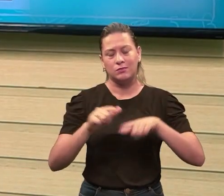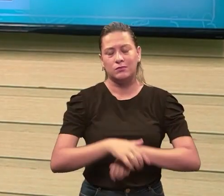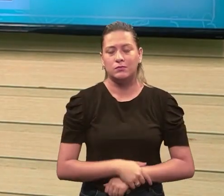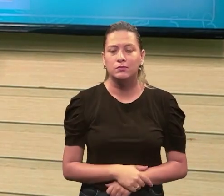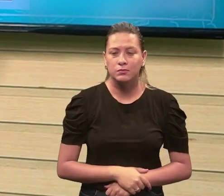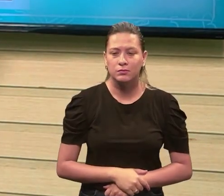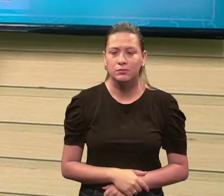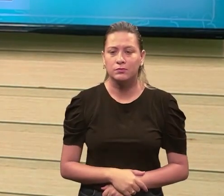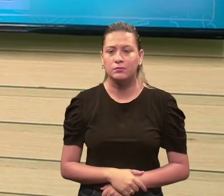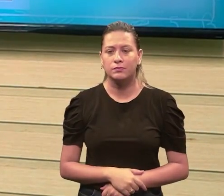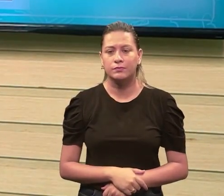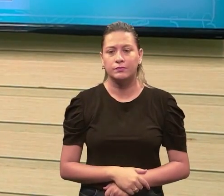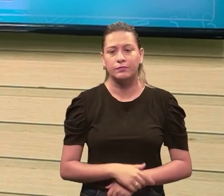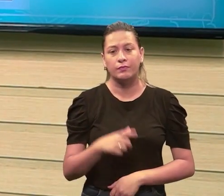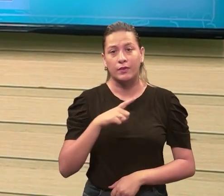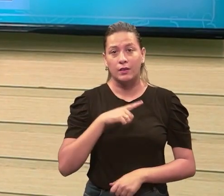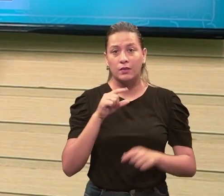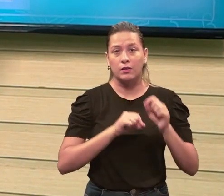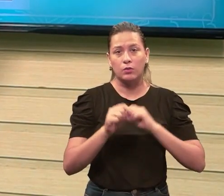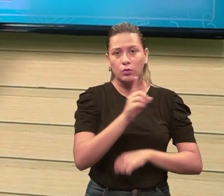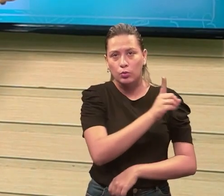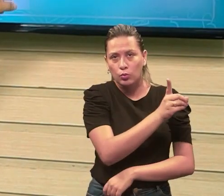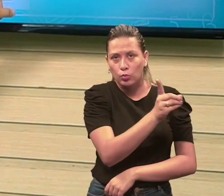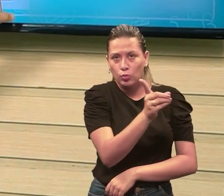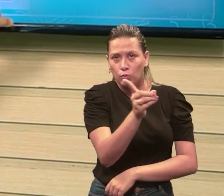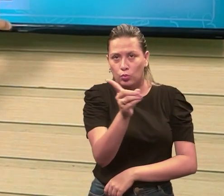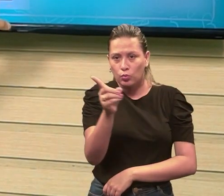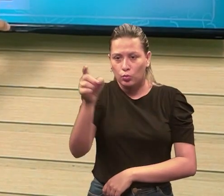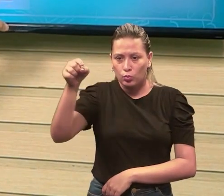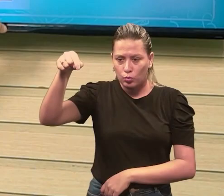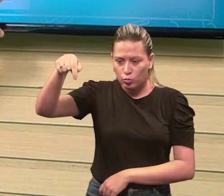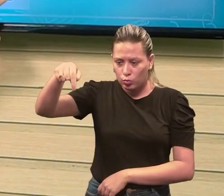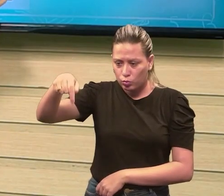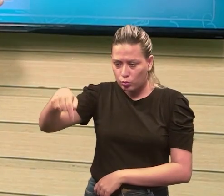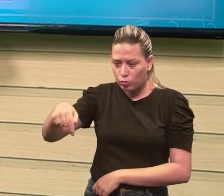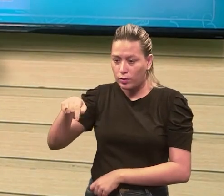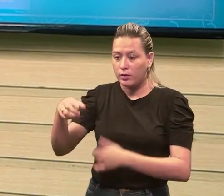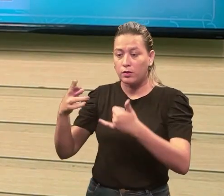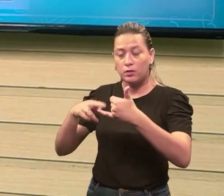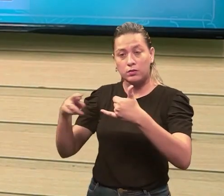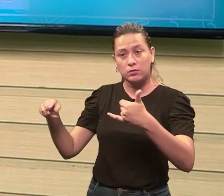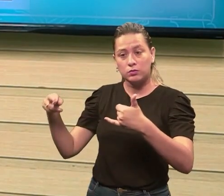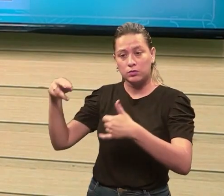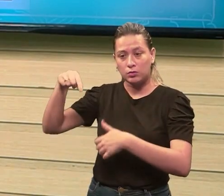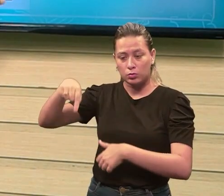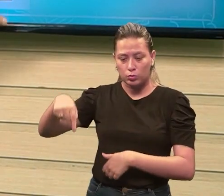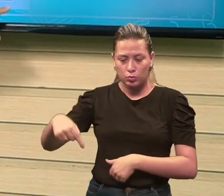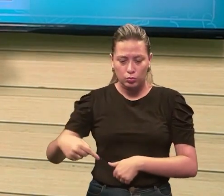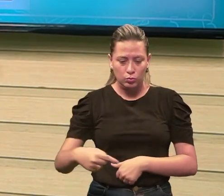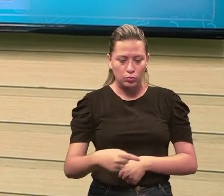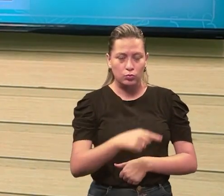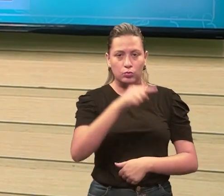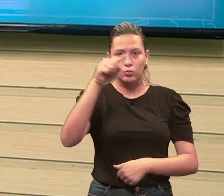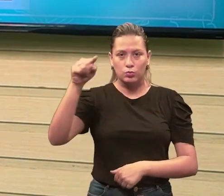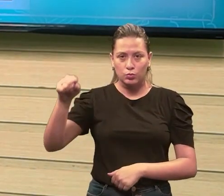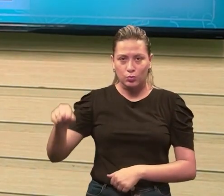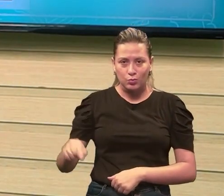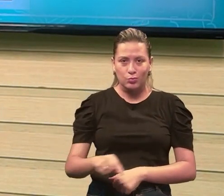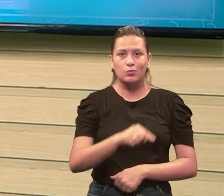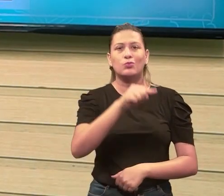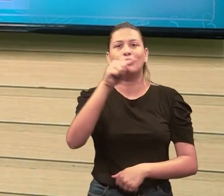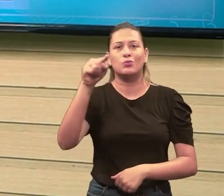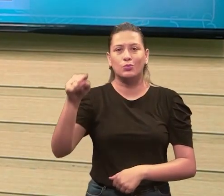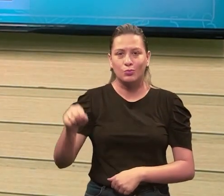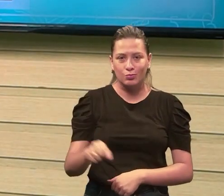Aí eu tenho um fluxo, né, nesse sentido, aqui eu tenho uma resistência, tá? E geralmente essa energia, como é um